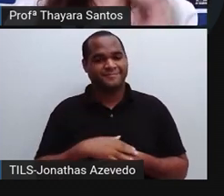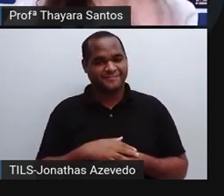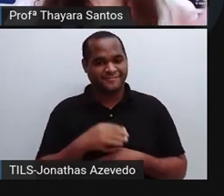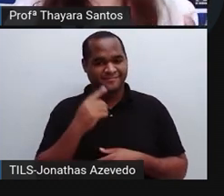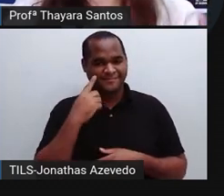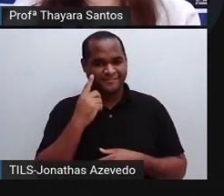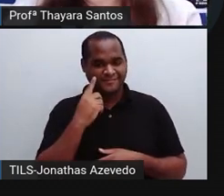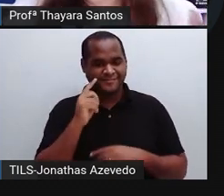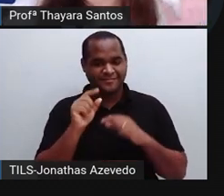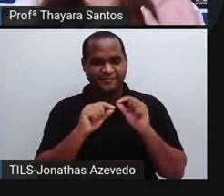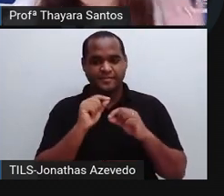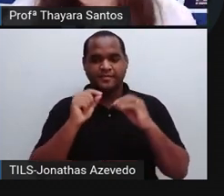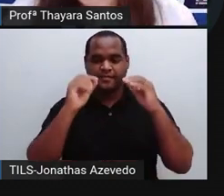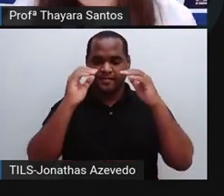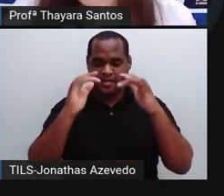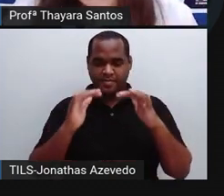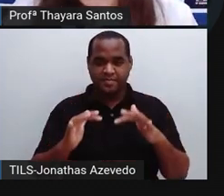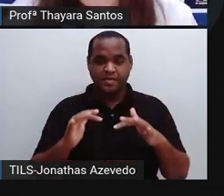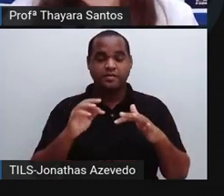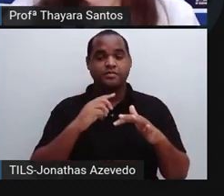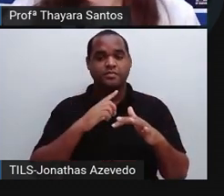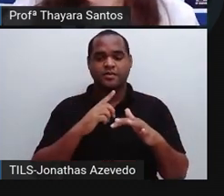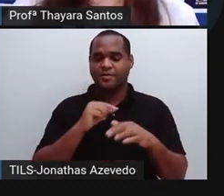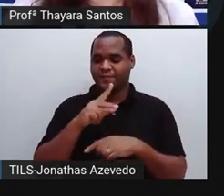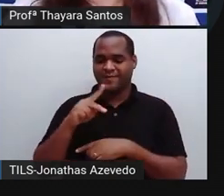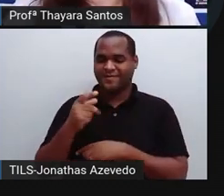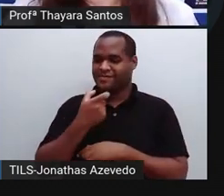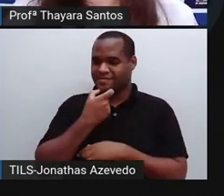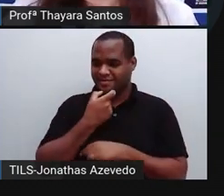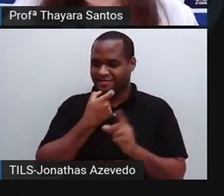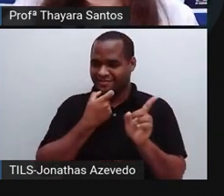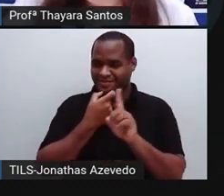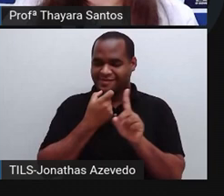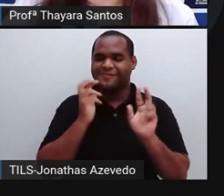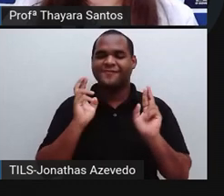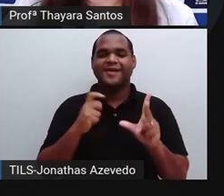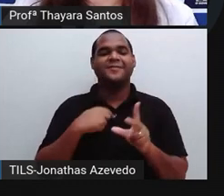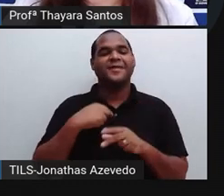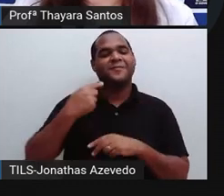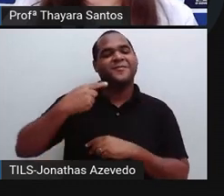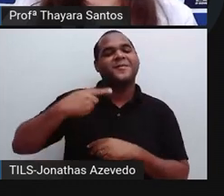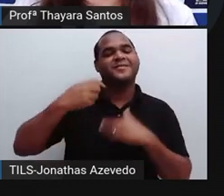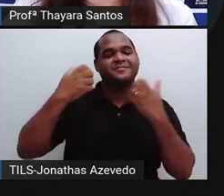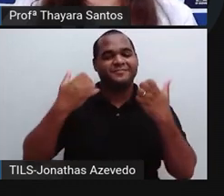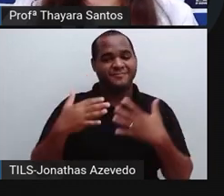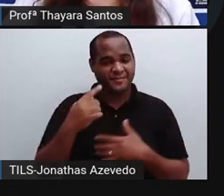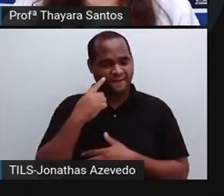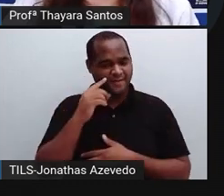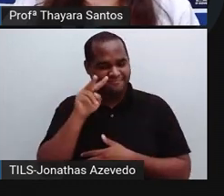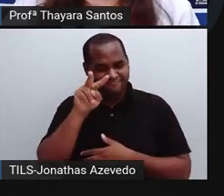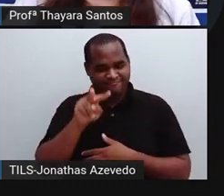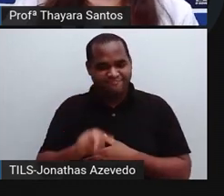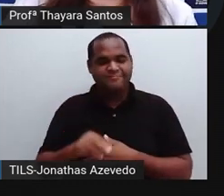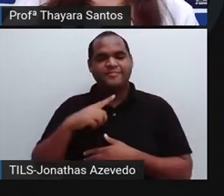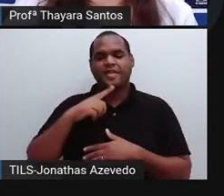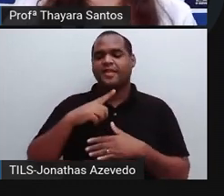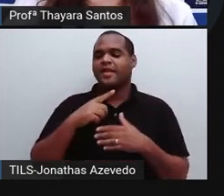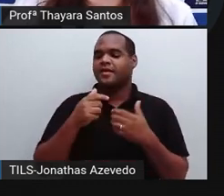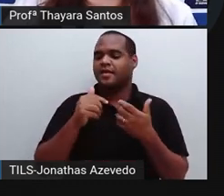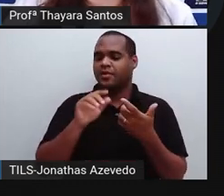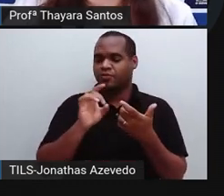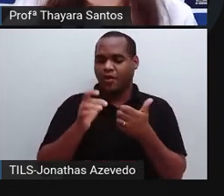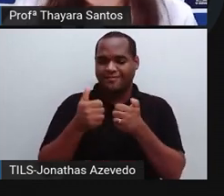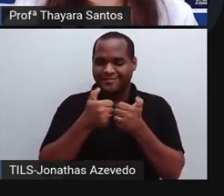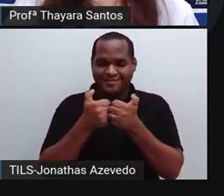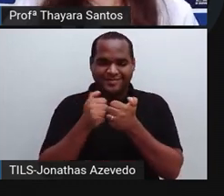falar inglês, tá, gente? Professoras de inglês, me desculpem aí. Mas nessa primeira opção a gente consegue ver o ranking. Como só eu joguei, eu estou aqui na